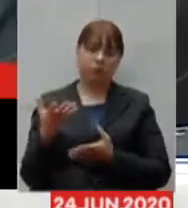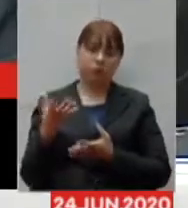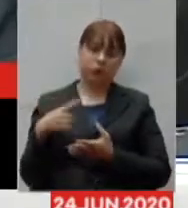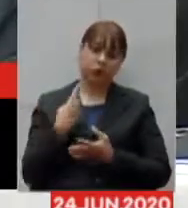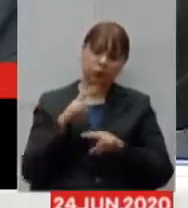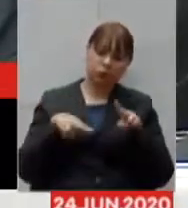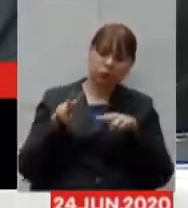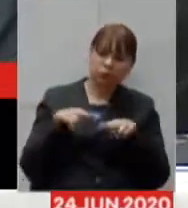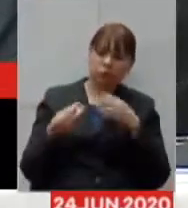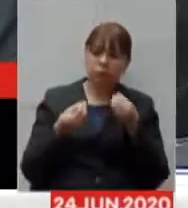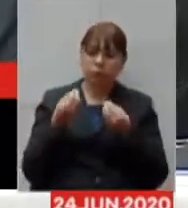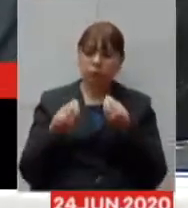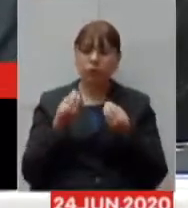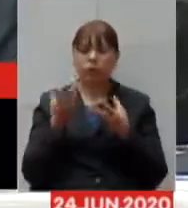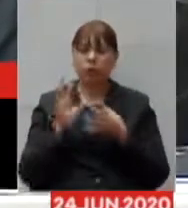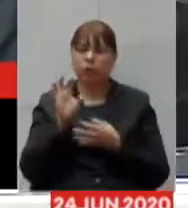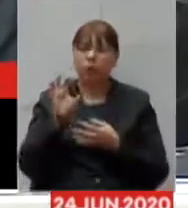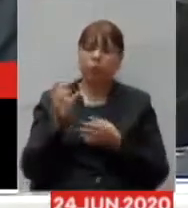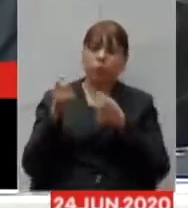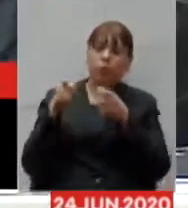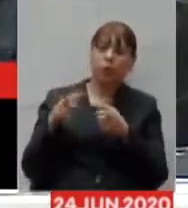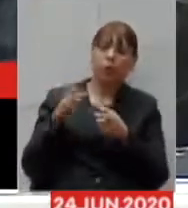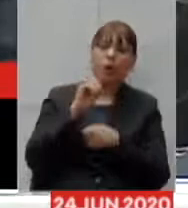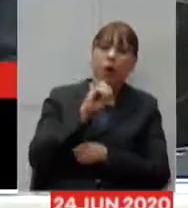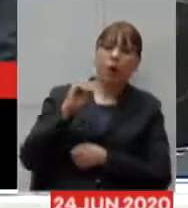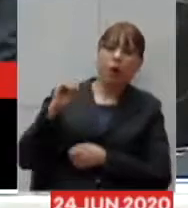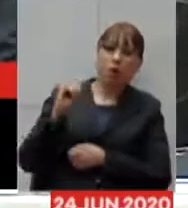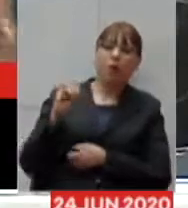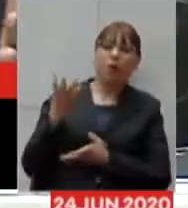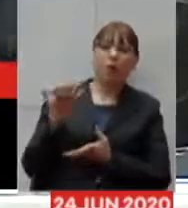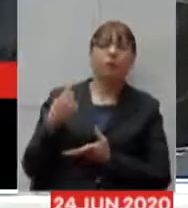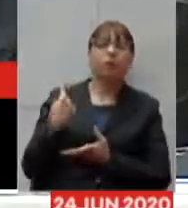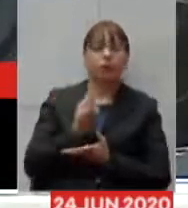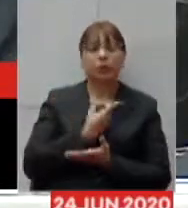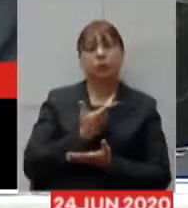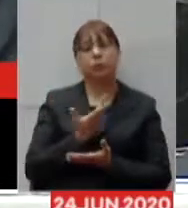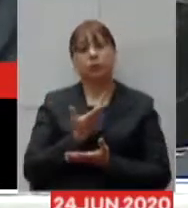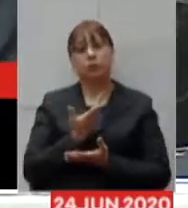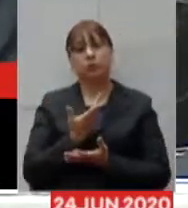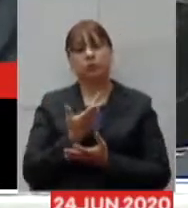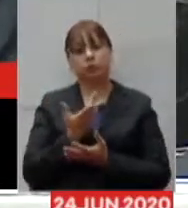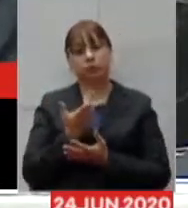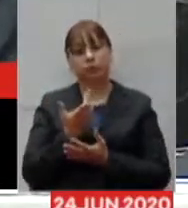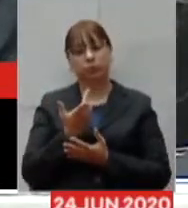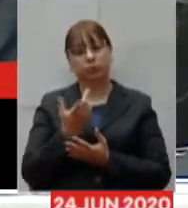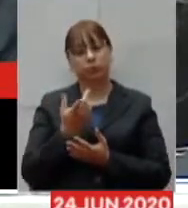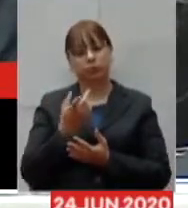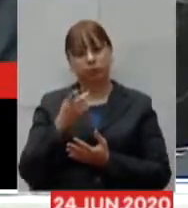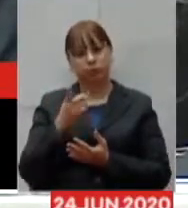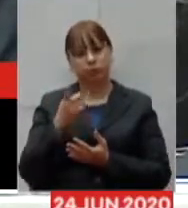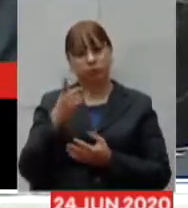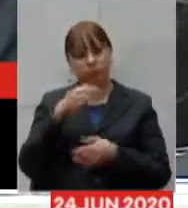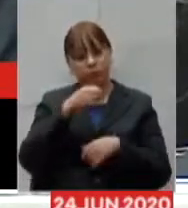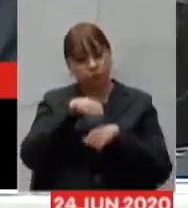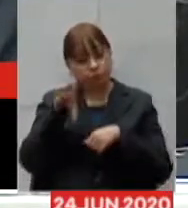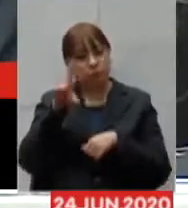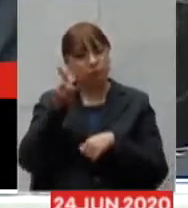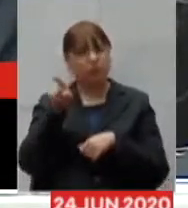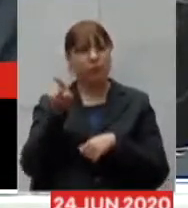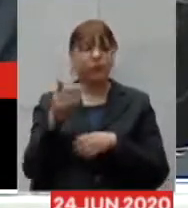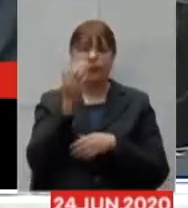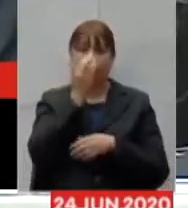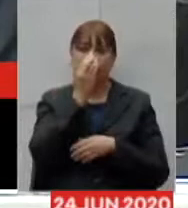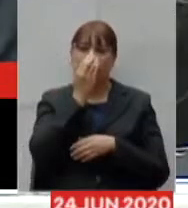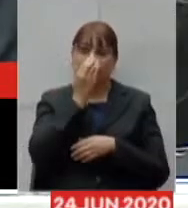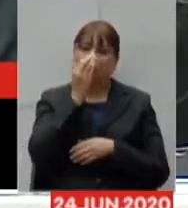como que está a situação da macro oeste e conforme for nós encaminhamos no tempo correto os respiradores que